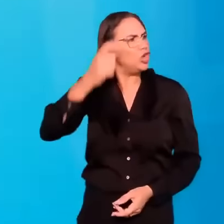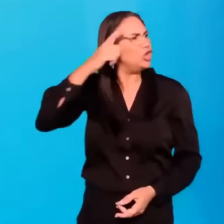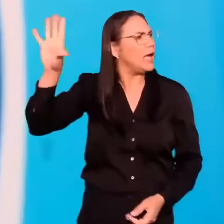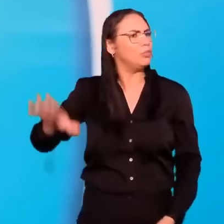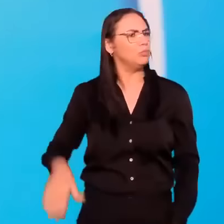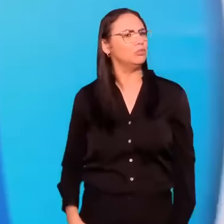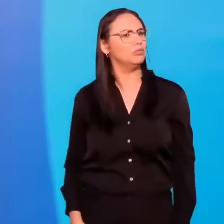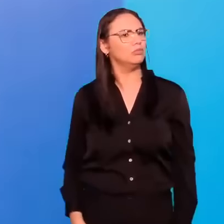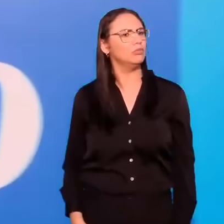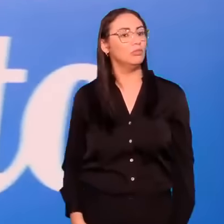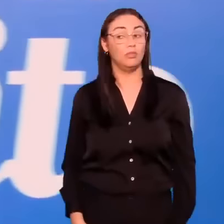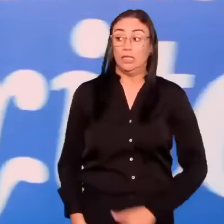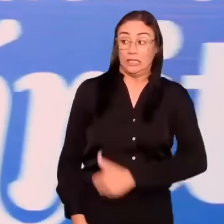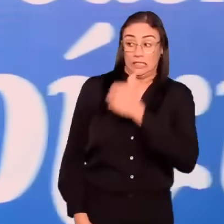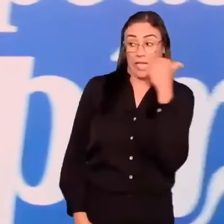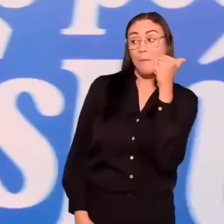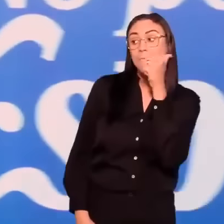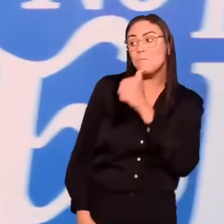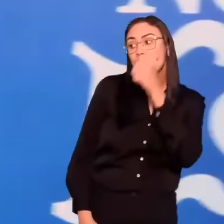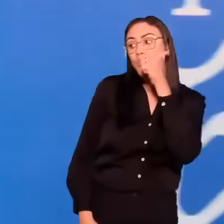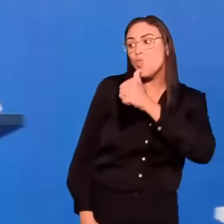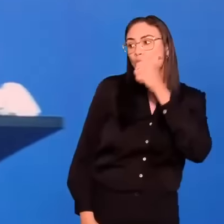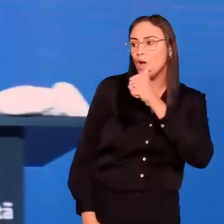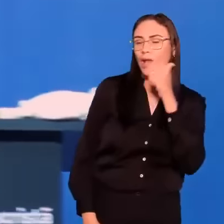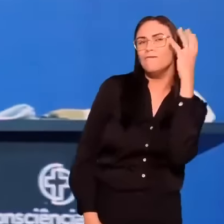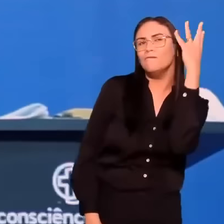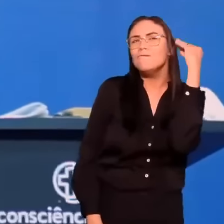Se é a menina então, papai do céu.